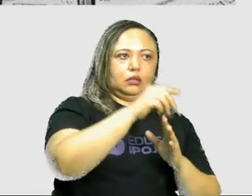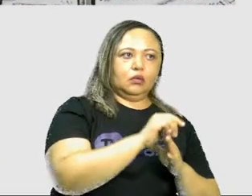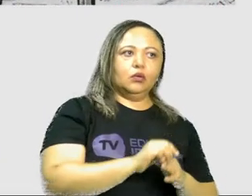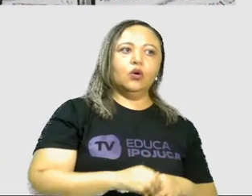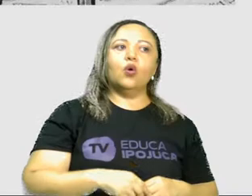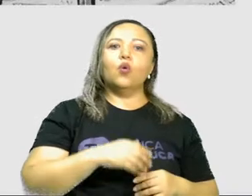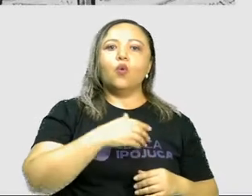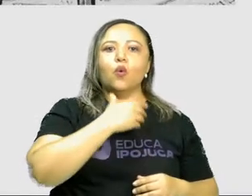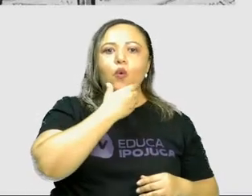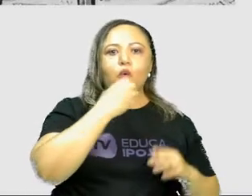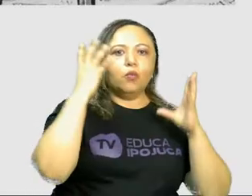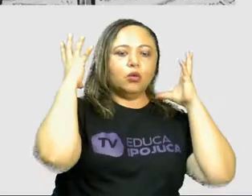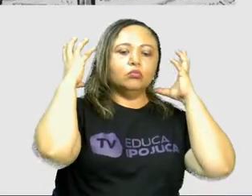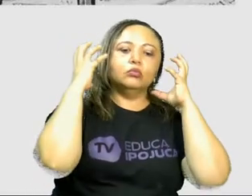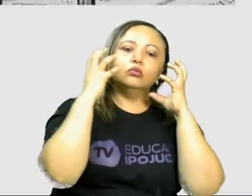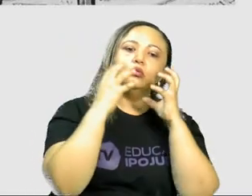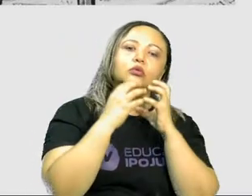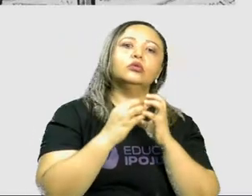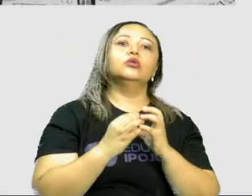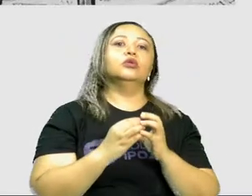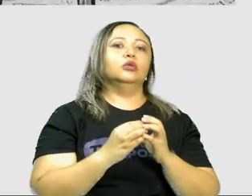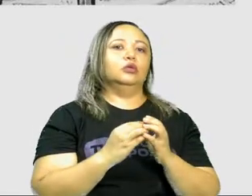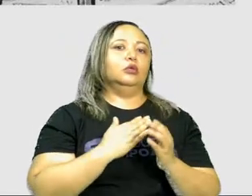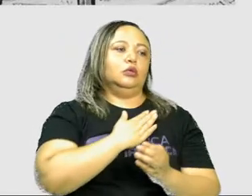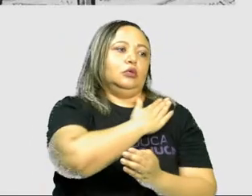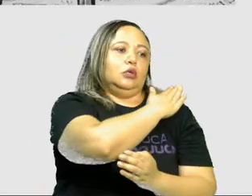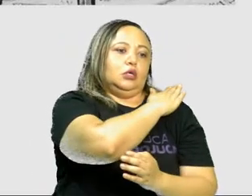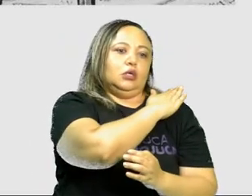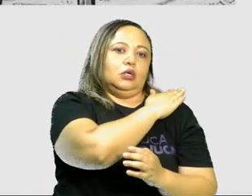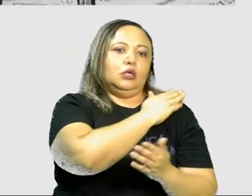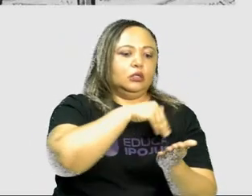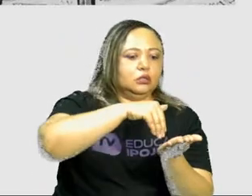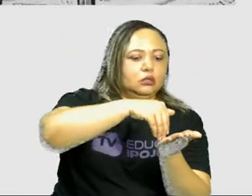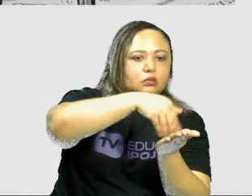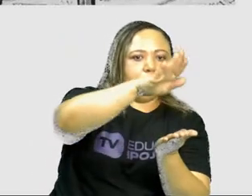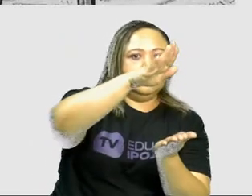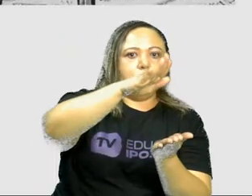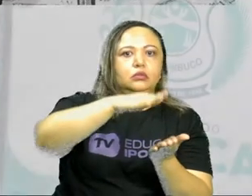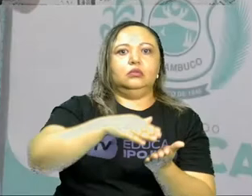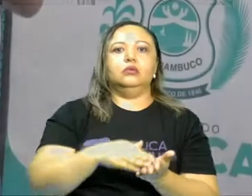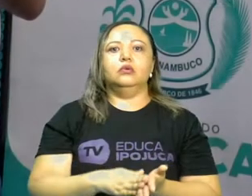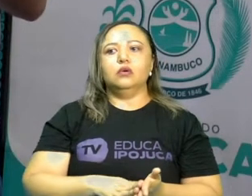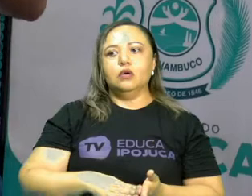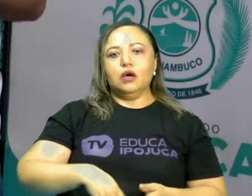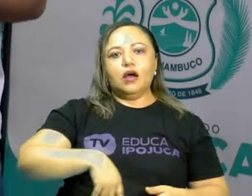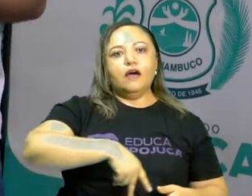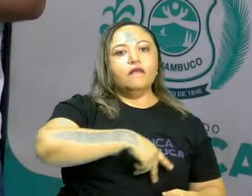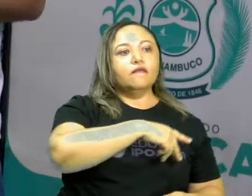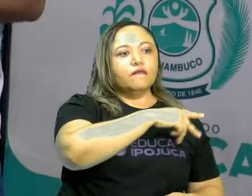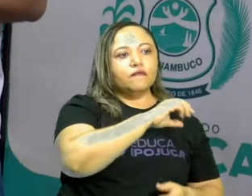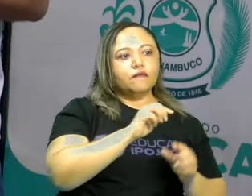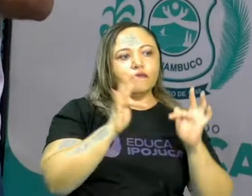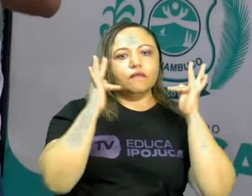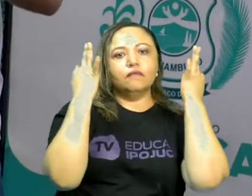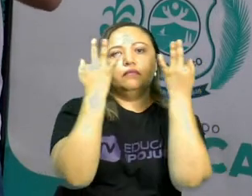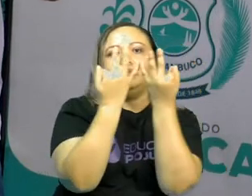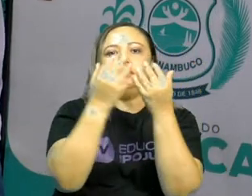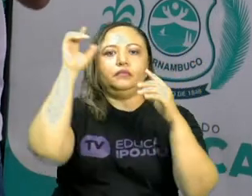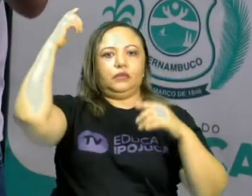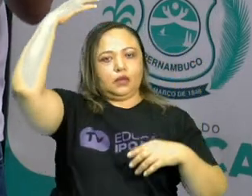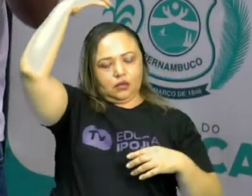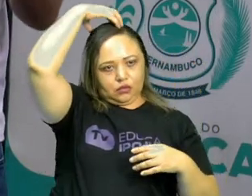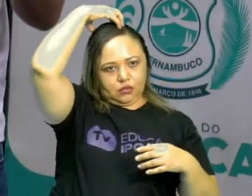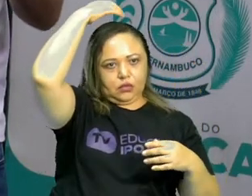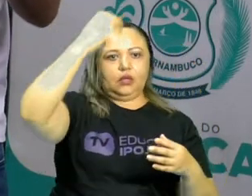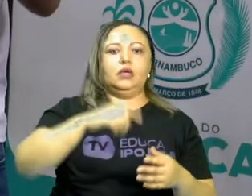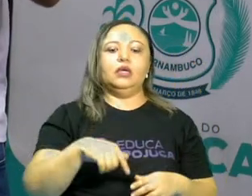expulsando a família imperial do Brasil. Com a proclamação da república, uma das coisas que vai